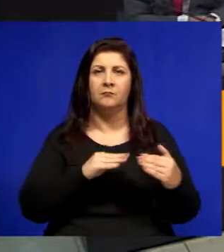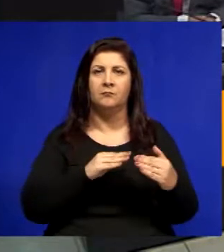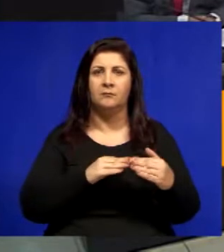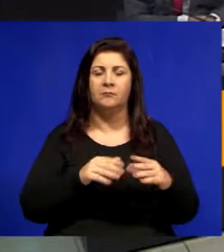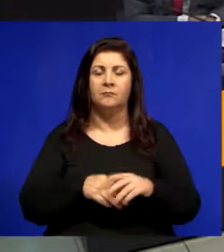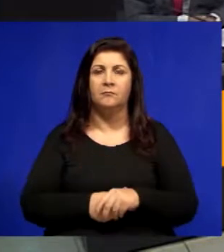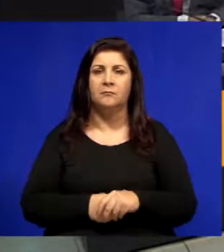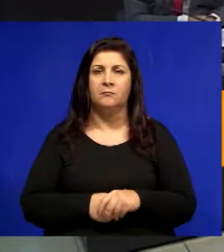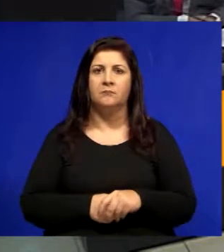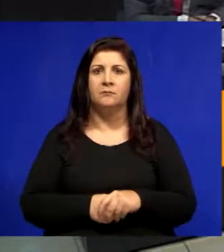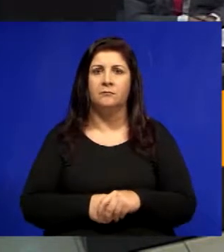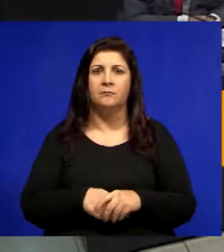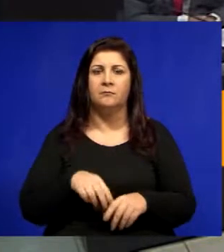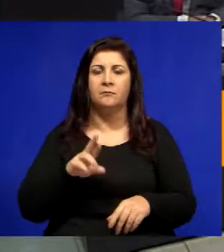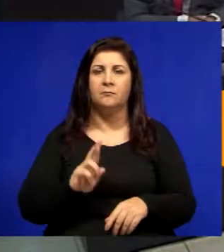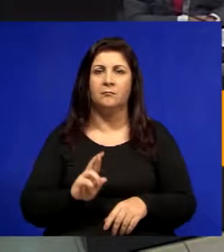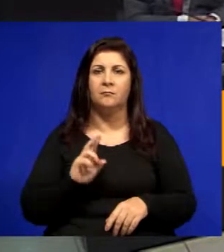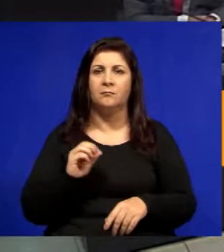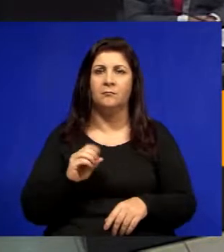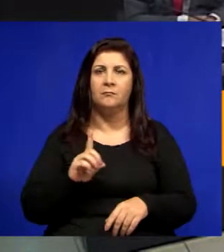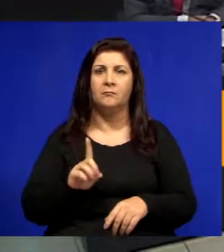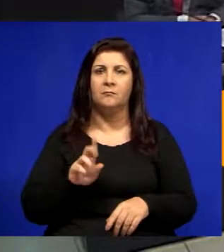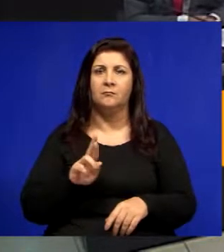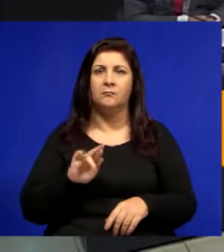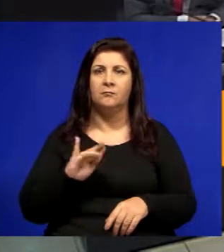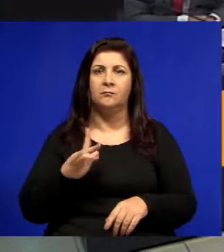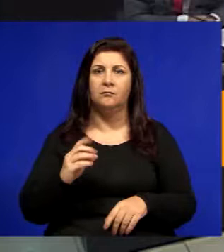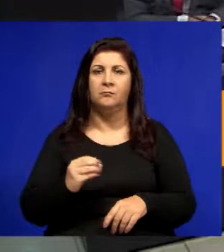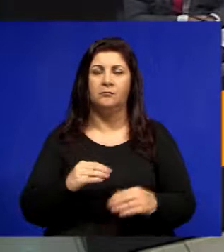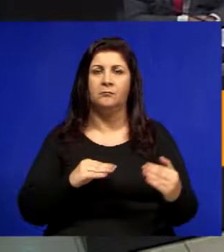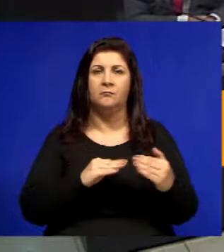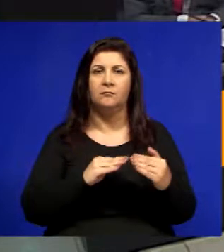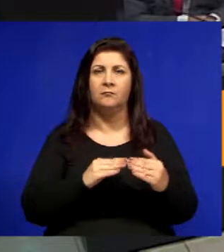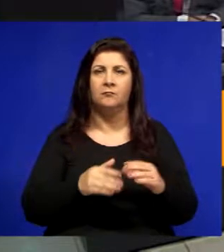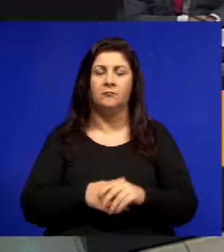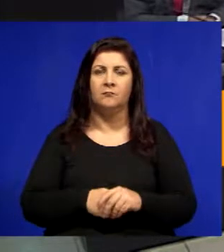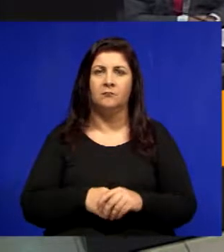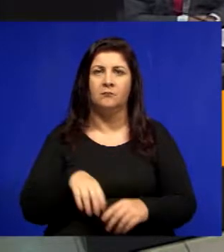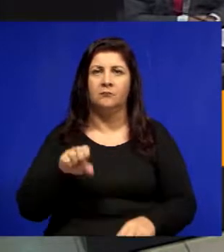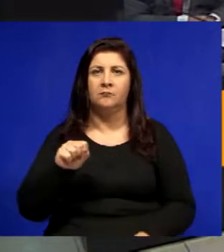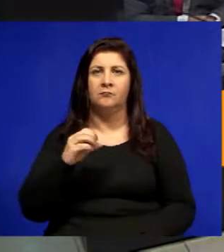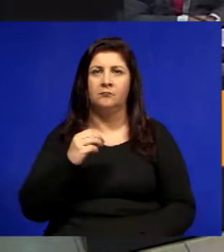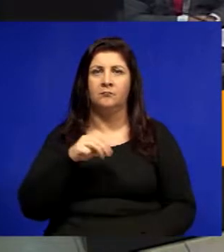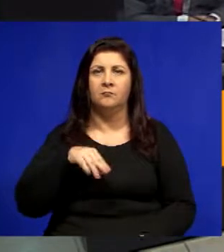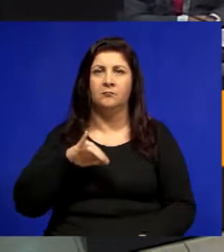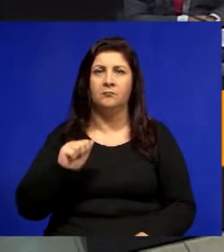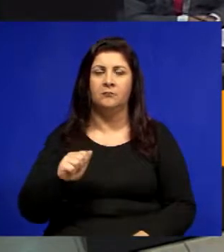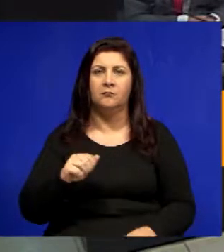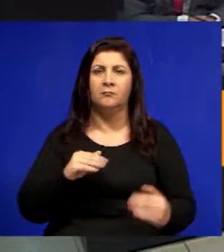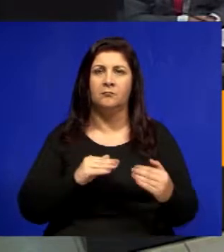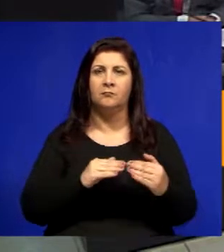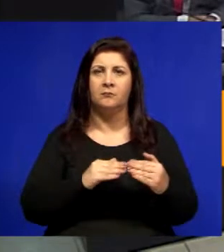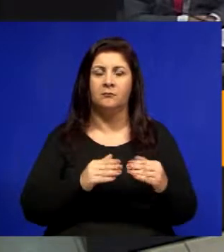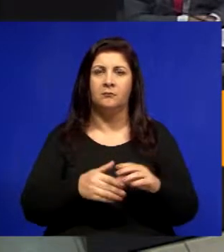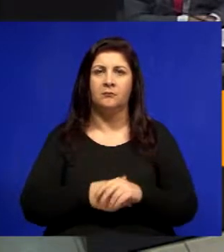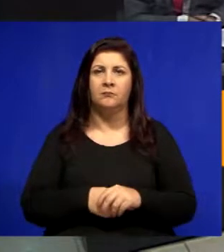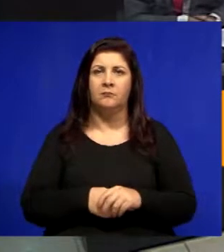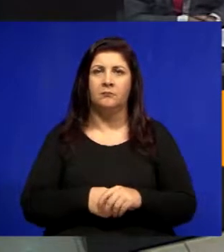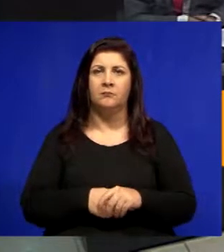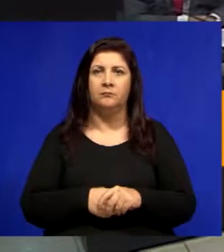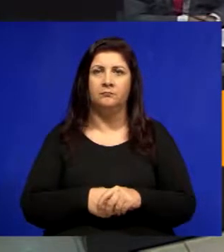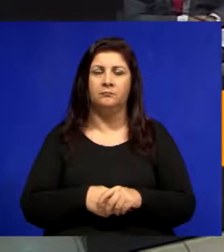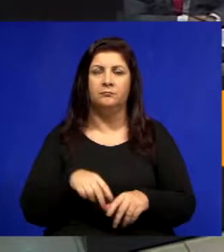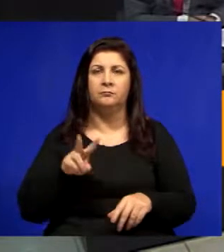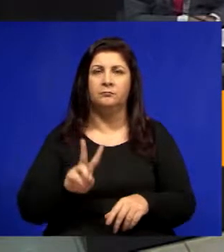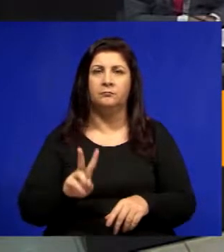Como vota a vereadora doutor Rodrigo Salomão Favorável Como vota a vereadora Sônia Patas da Amizade Favorável Como vota